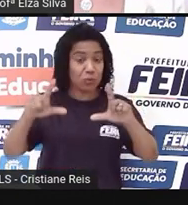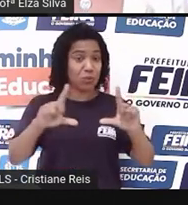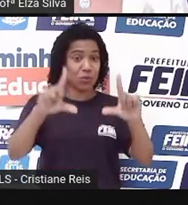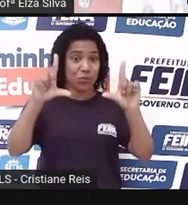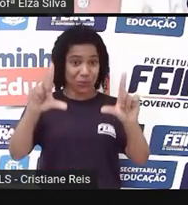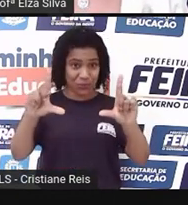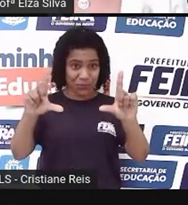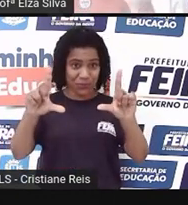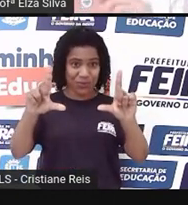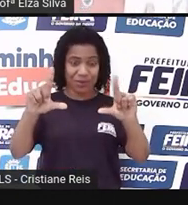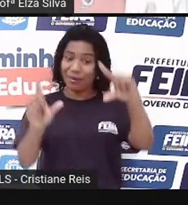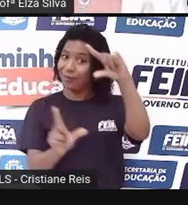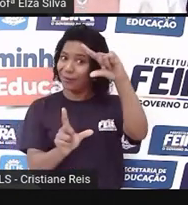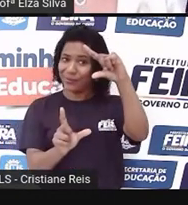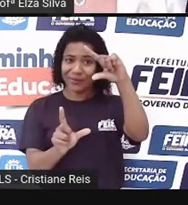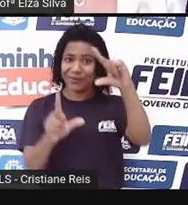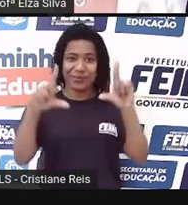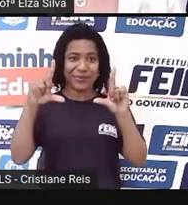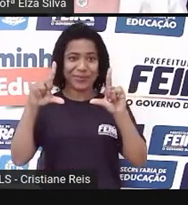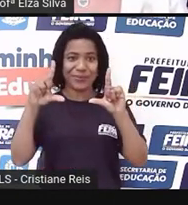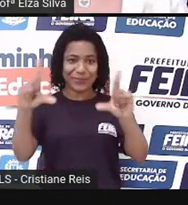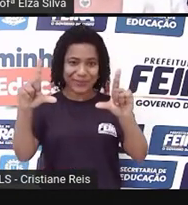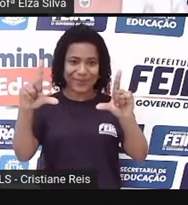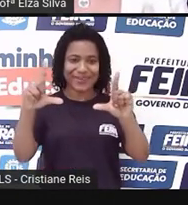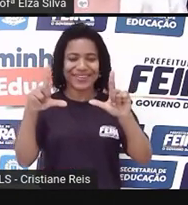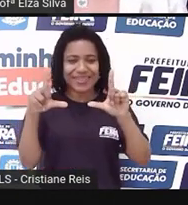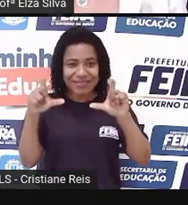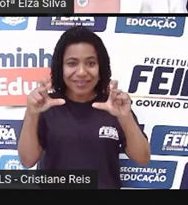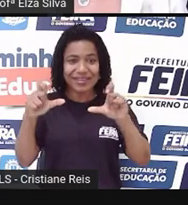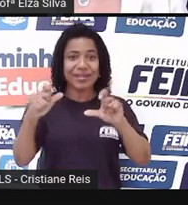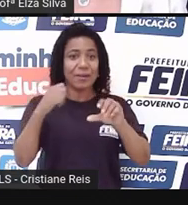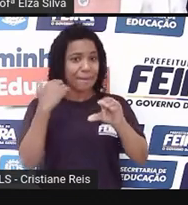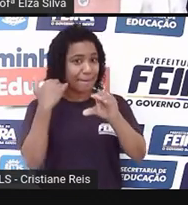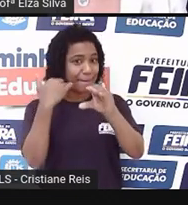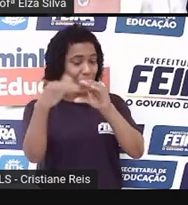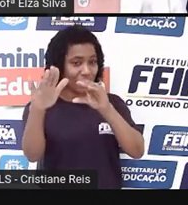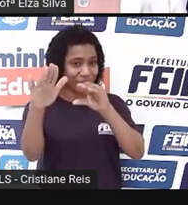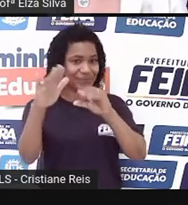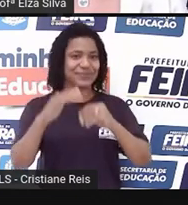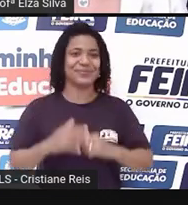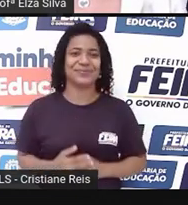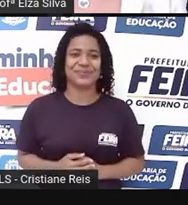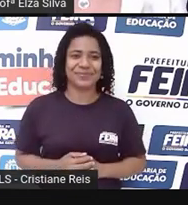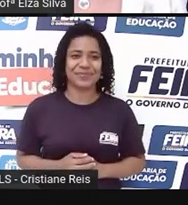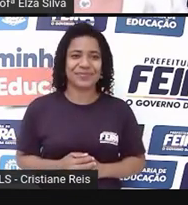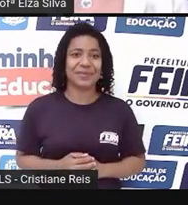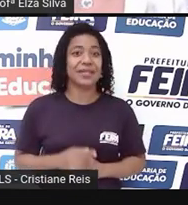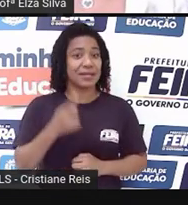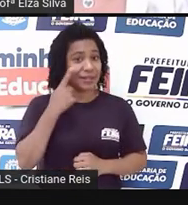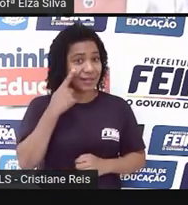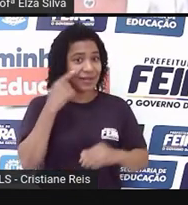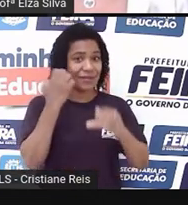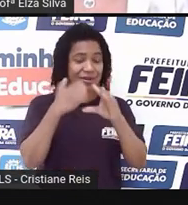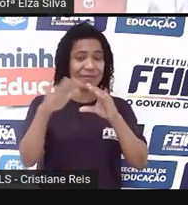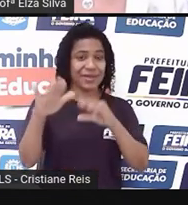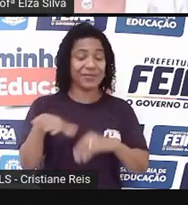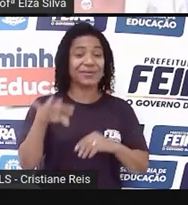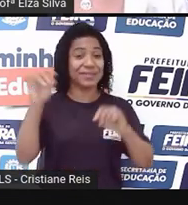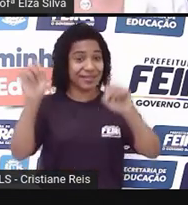horizontal. E envia para a gente para esses endereços. E-mail tv